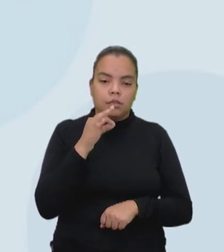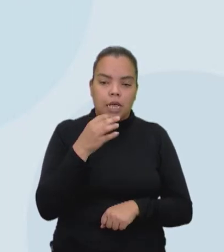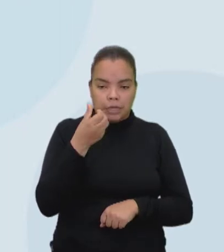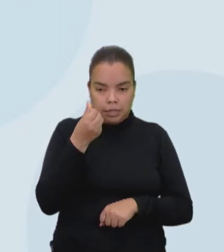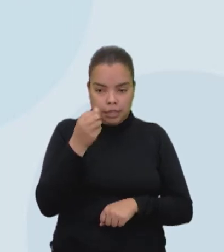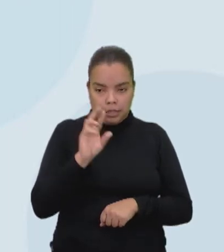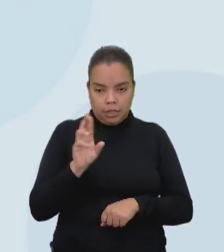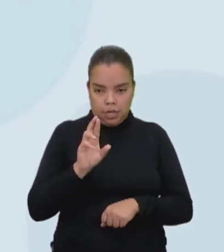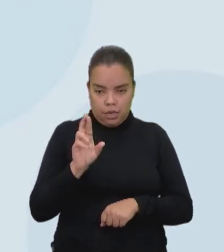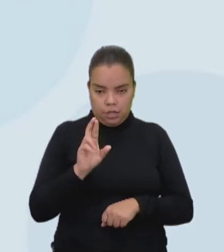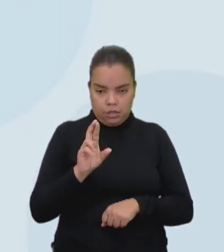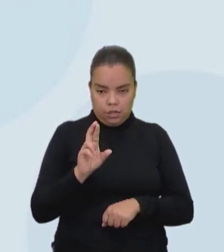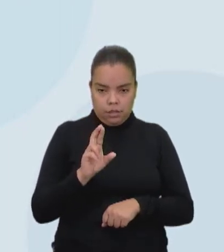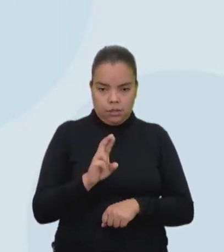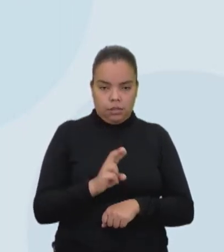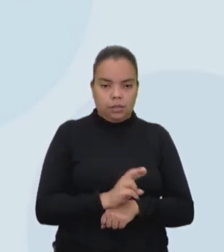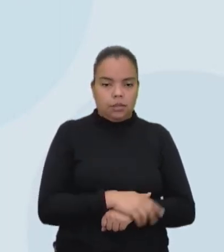reais.